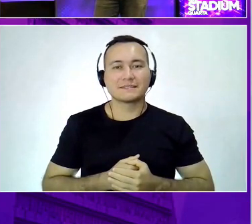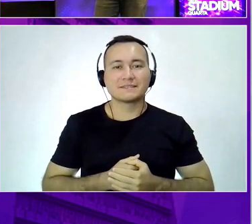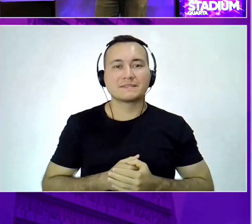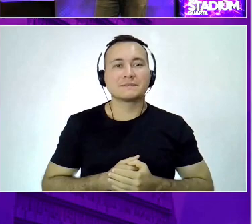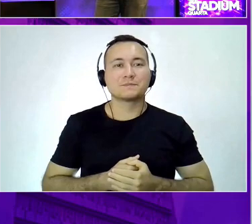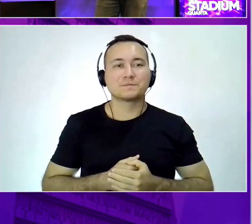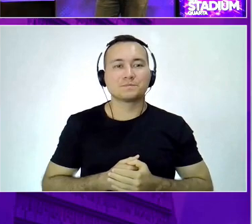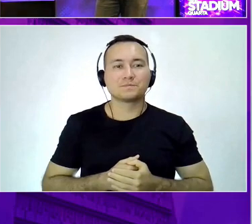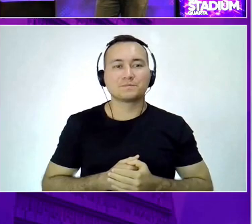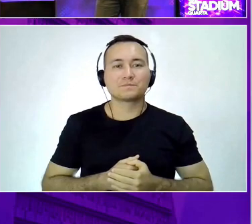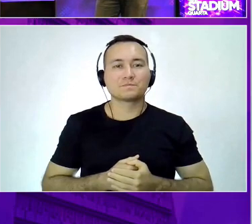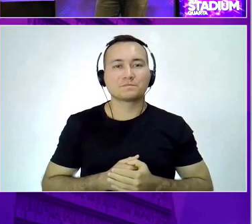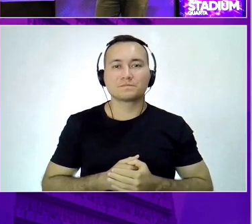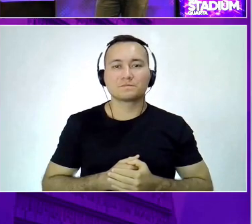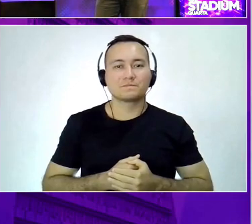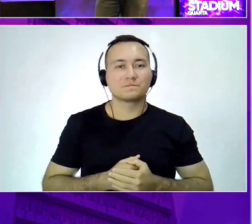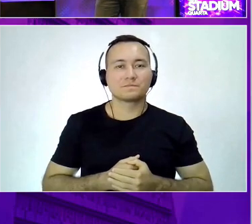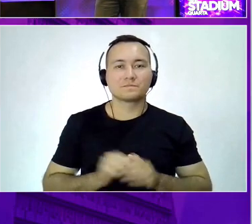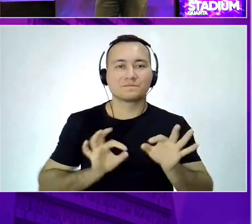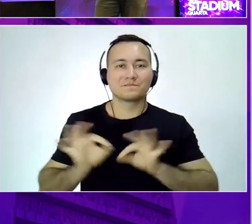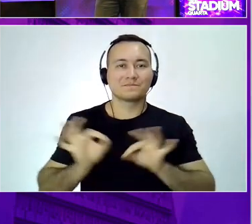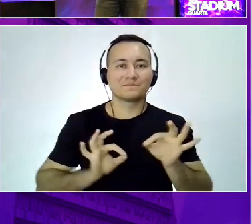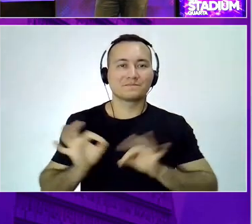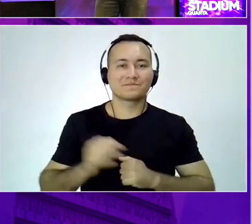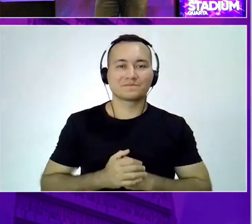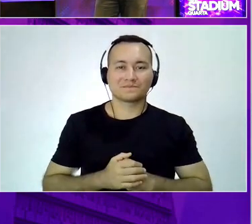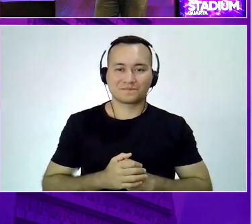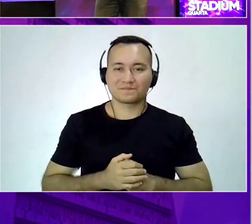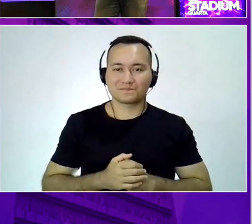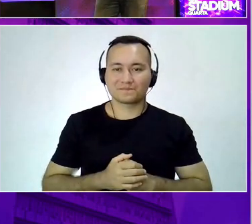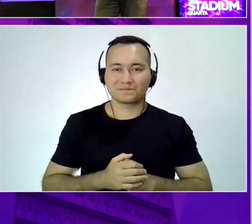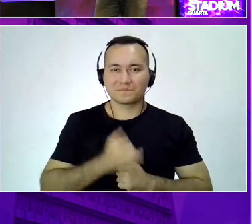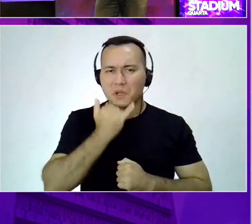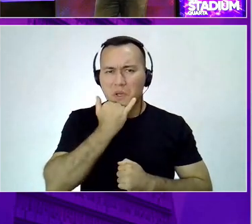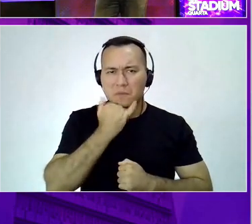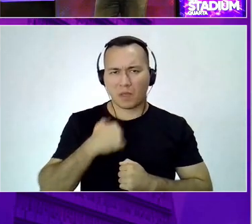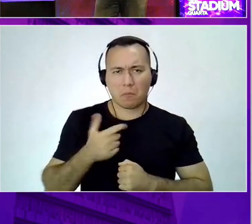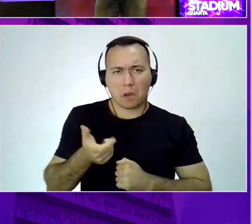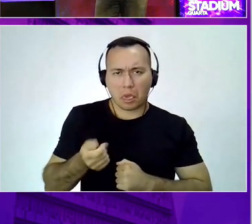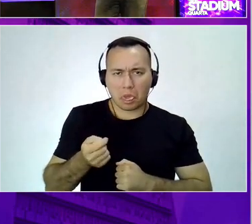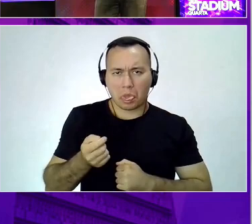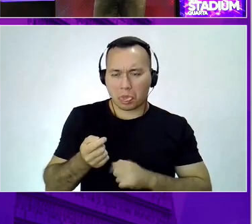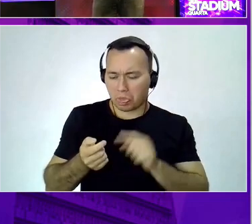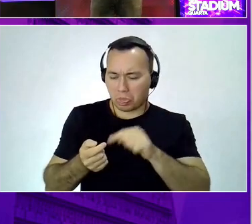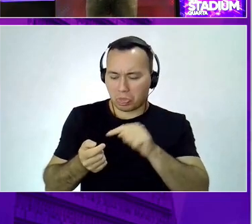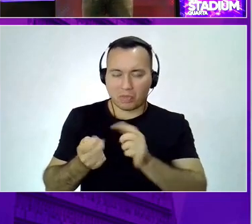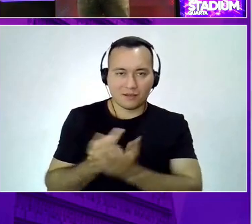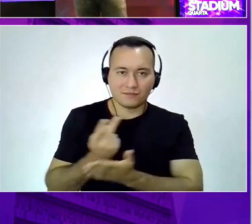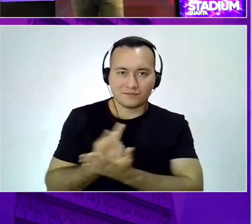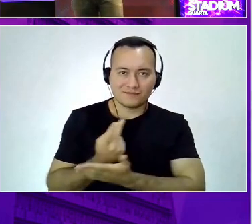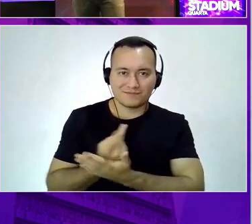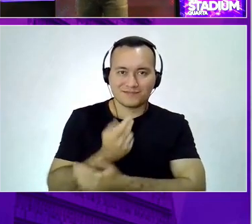Não está deixando eu voltar. Ah, ele sofre. Perdão. Estou apertando o botão errado aqui do controle.